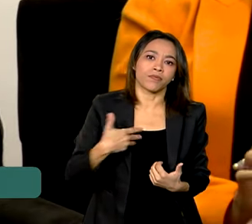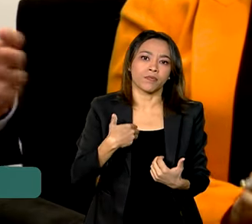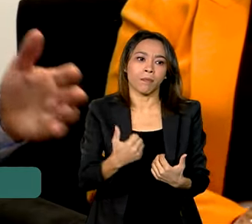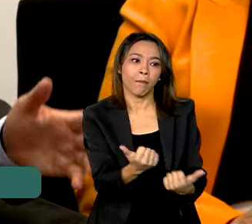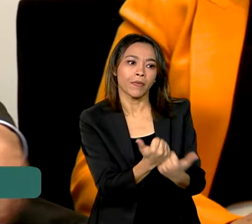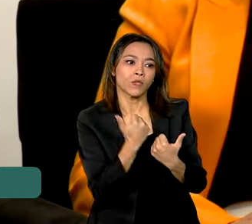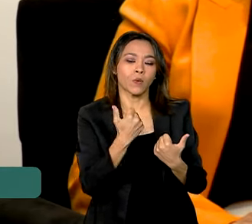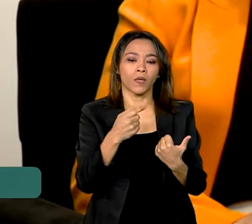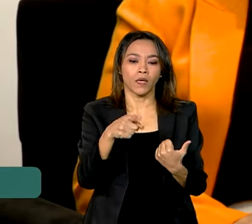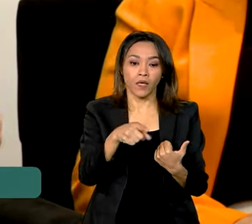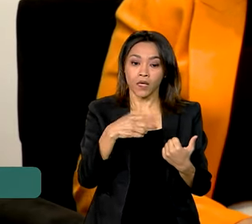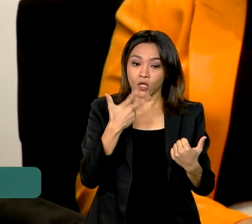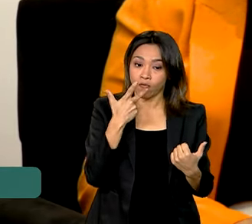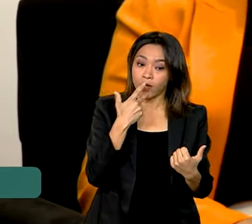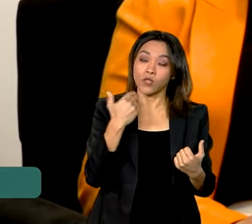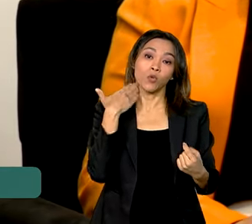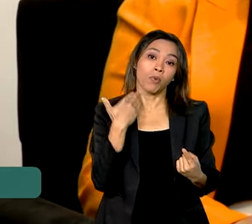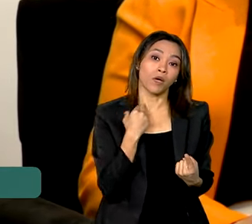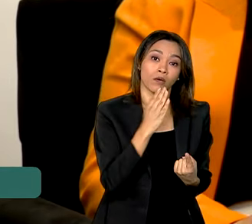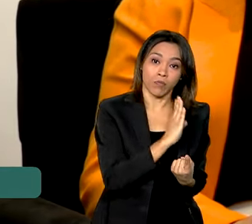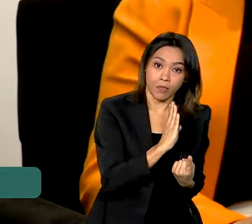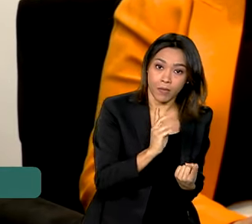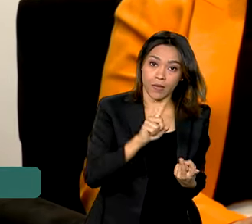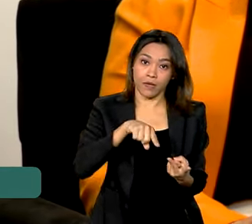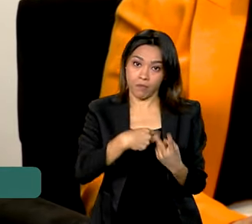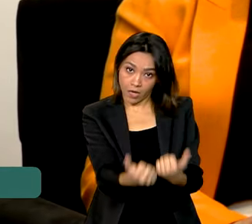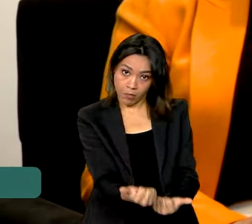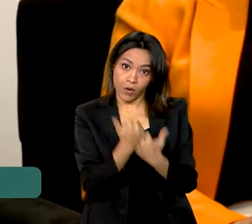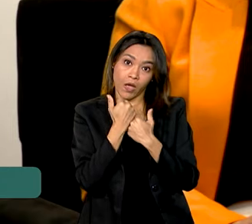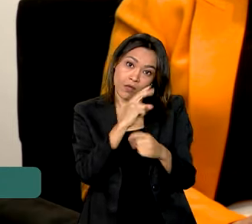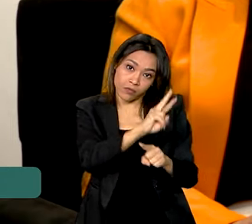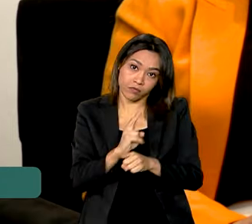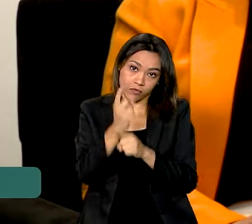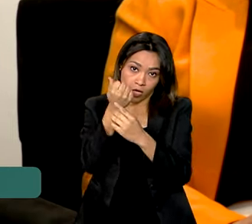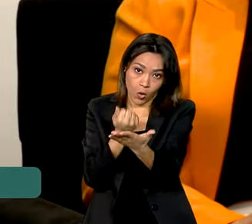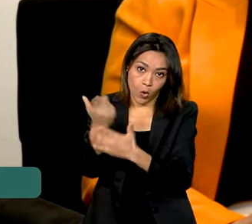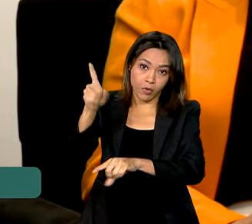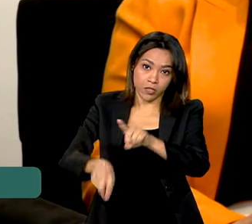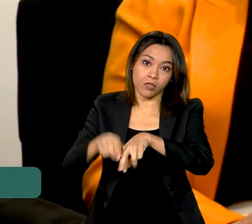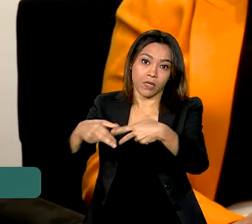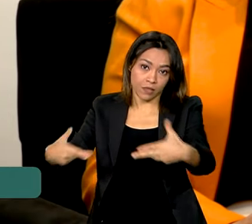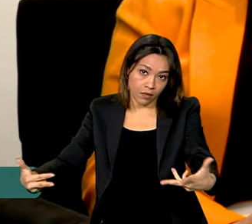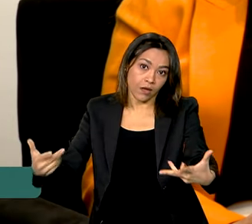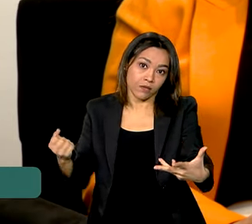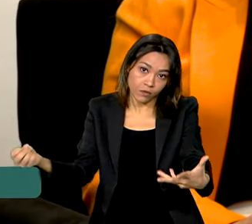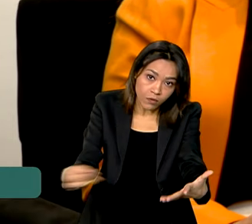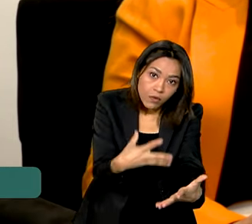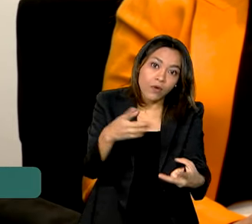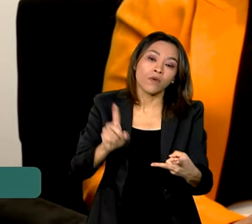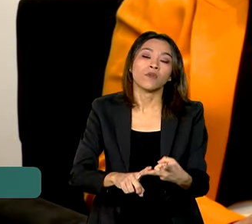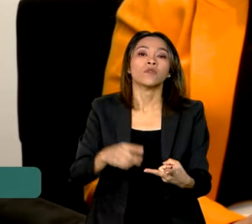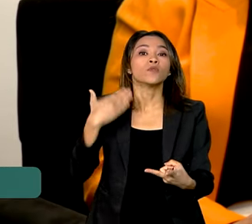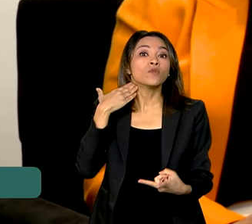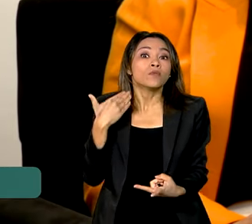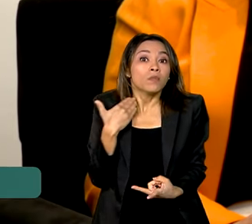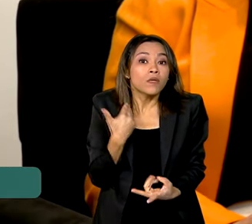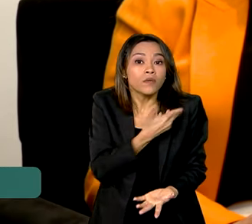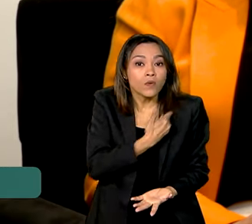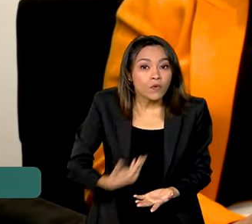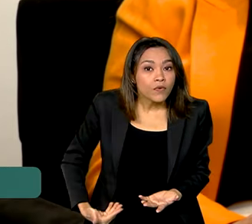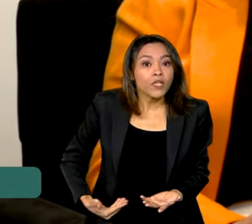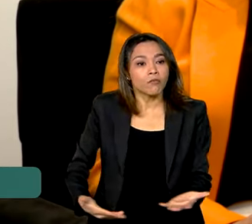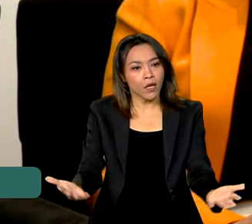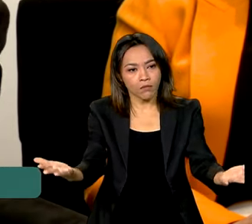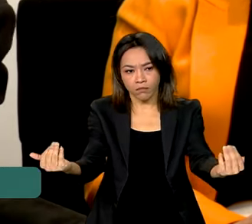falando do BNDES, estou falando do Banco do Brasil, falando do Banco do Nordeste, estou falando dos bancos públicos para provocar um